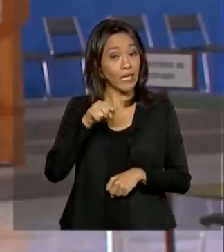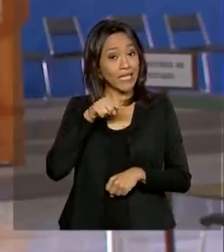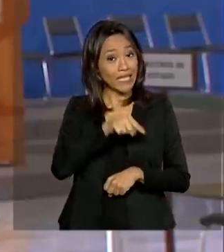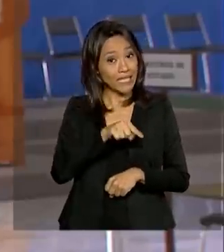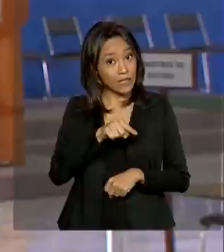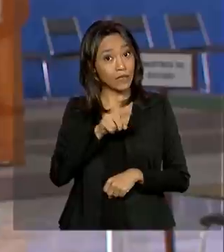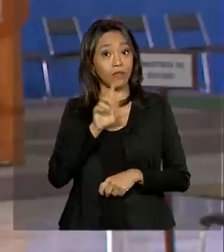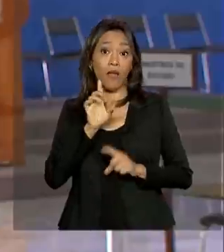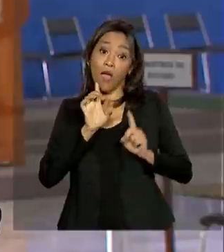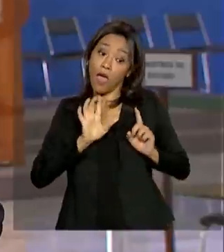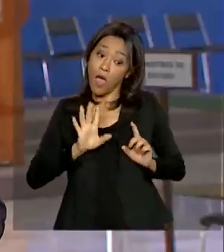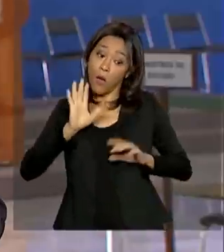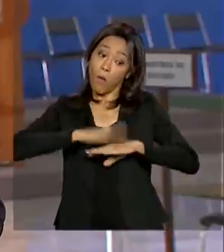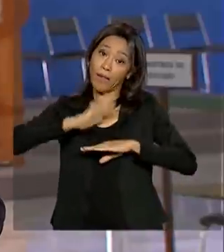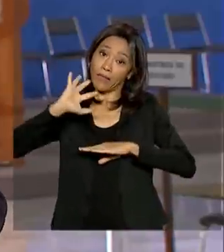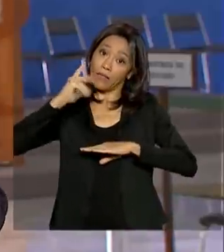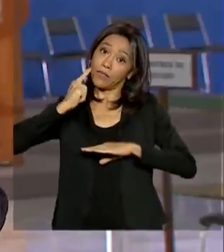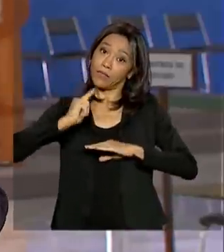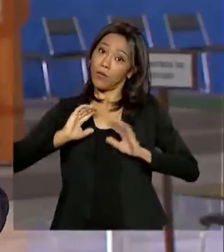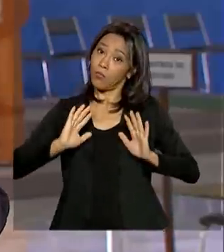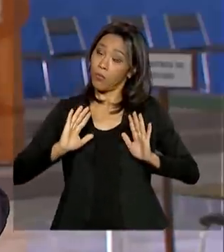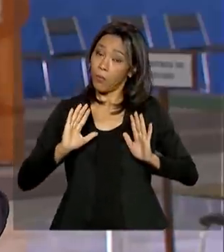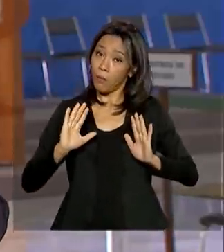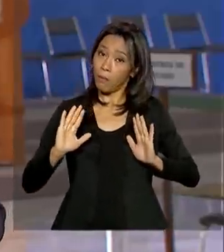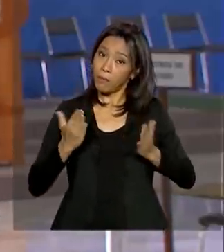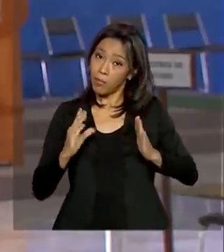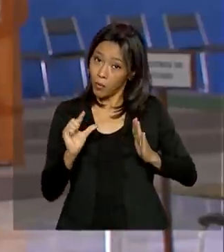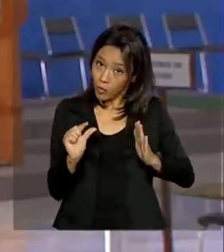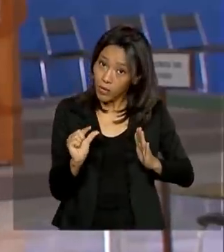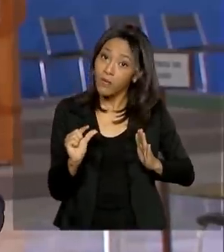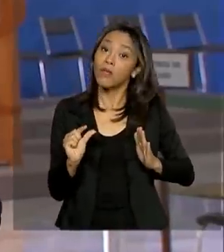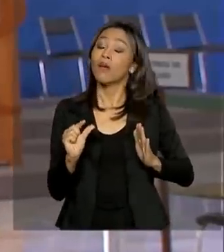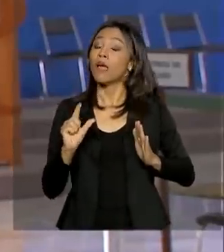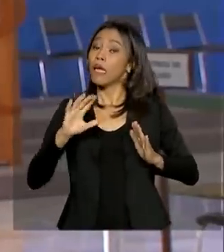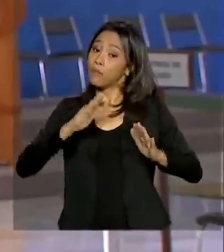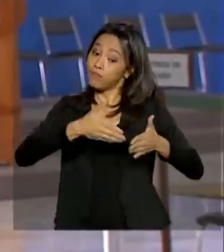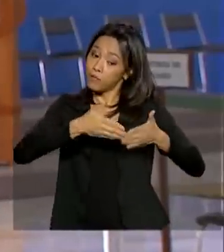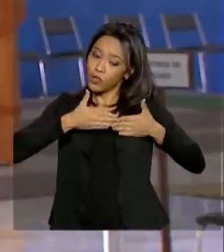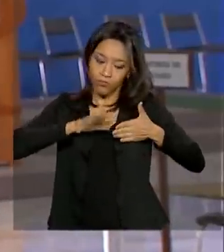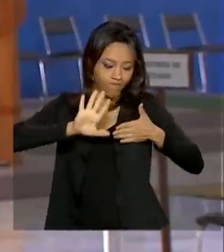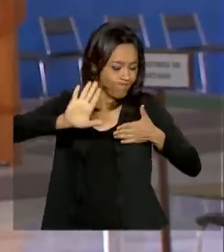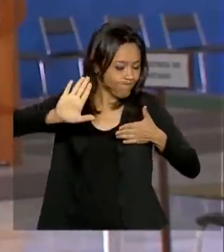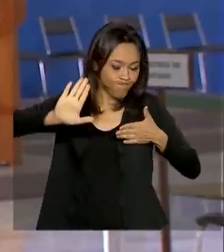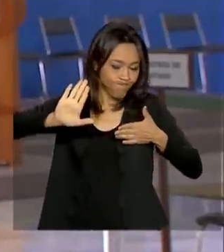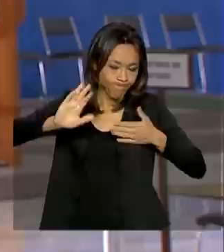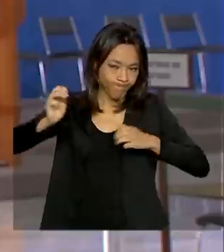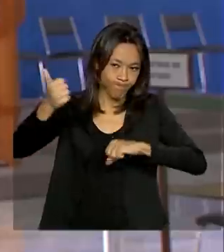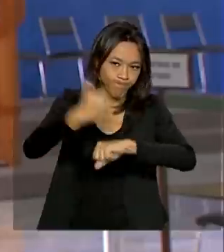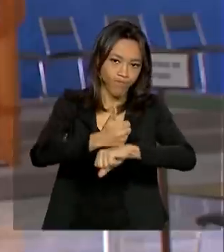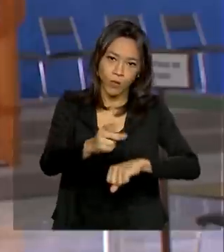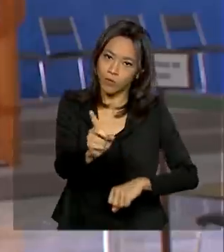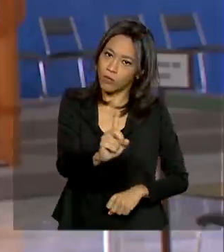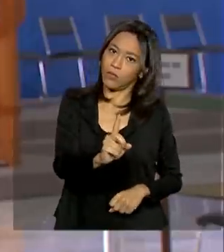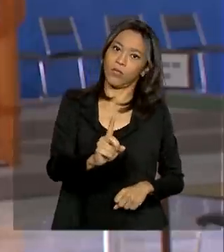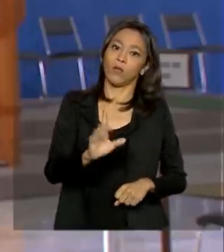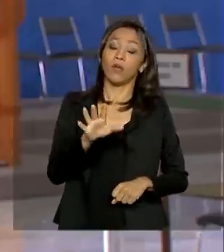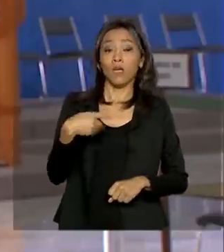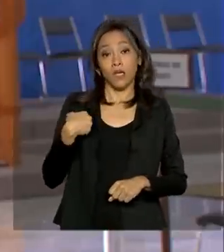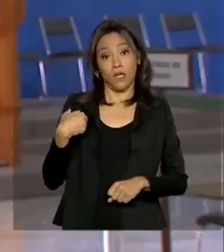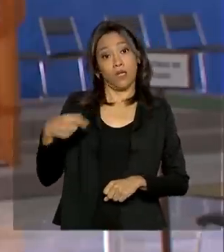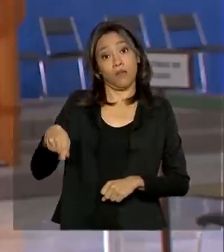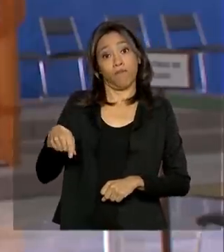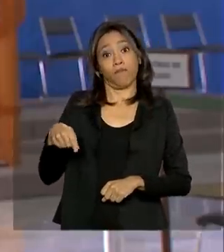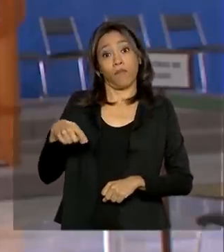liminal, ou seja, é uma decisão provisória. Então, ele suspendeu isso. Essa decisão foi tomada hoje de manhã e a Advocacia-Geral da União